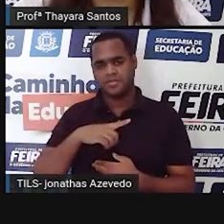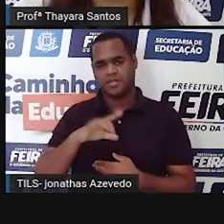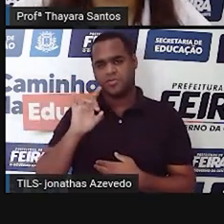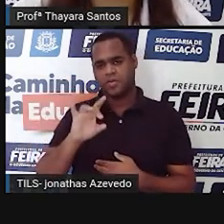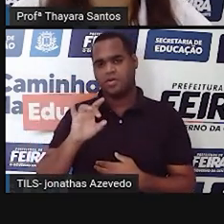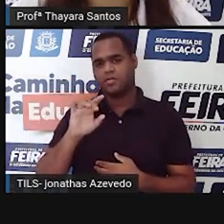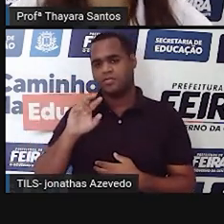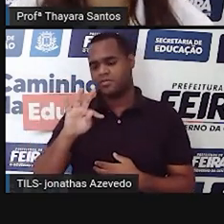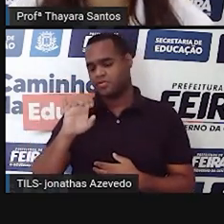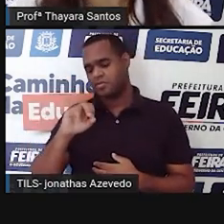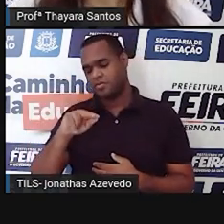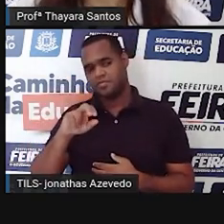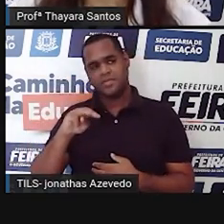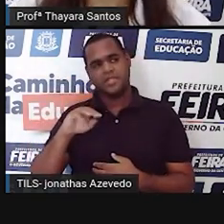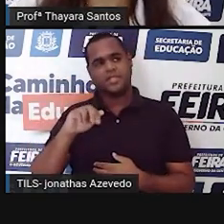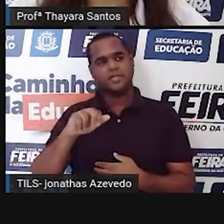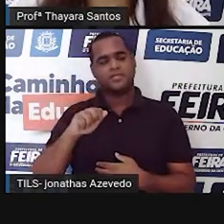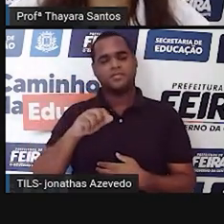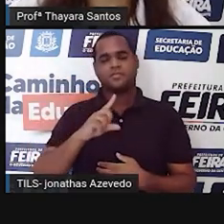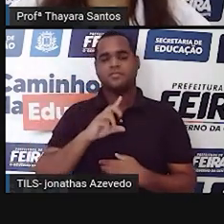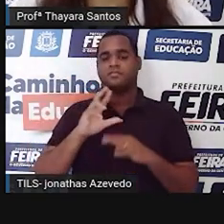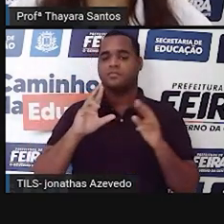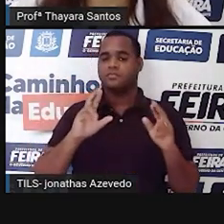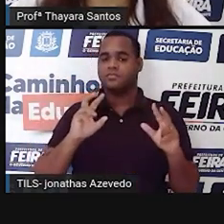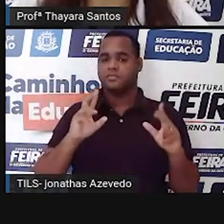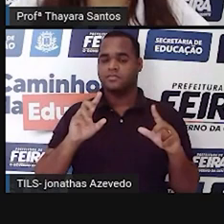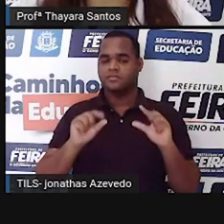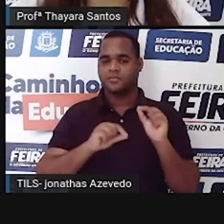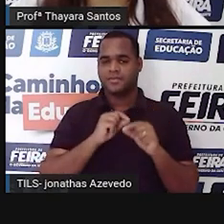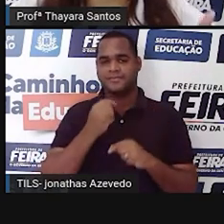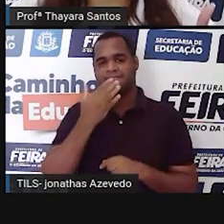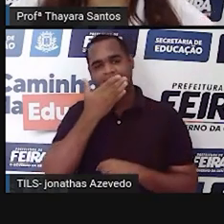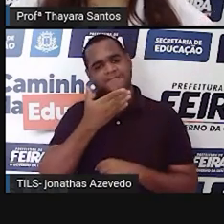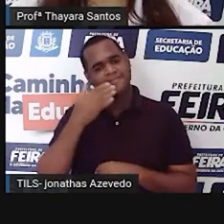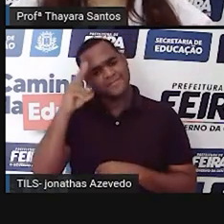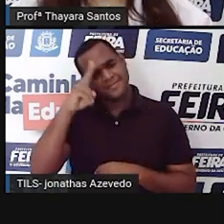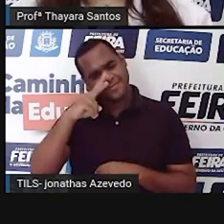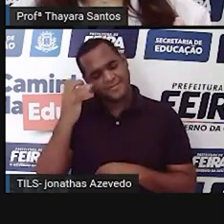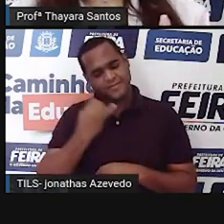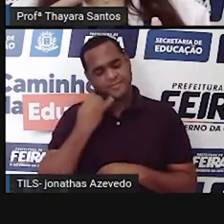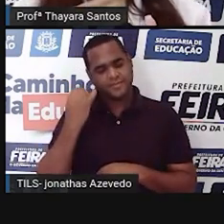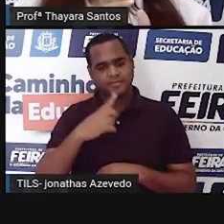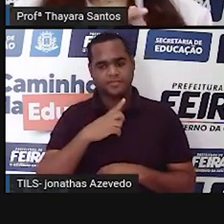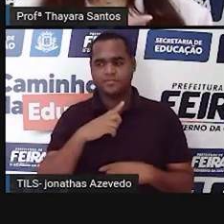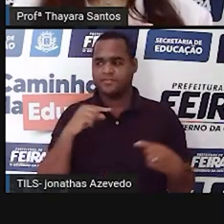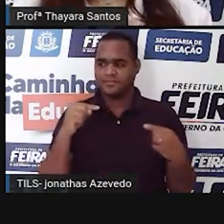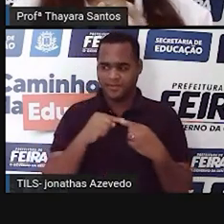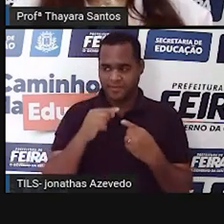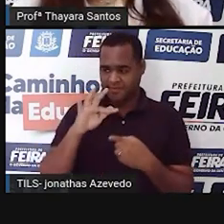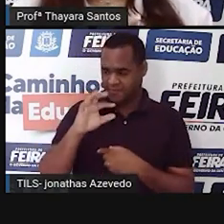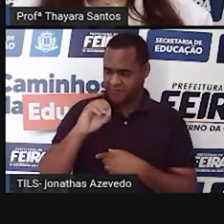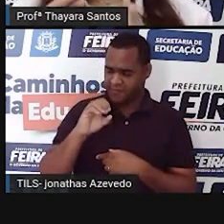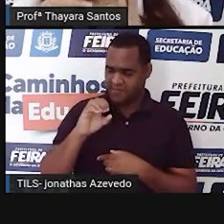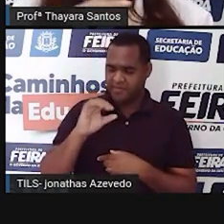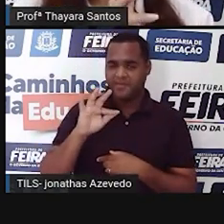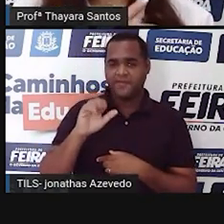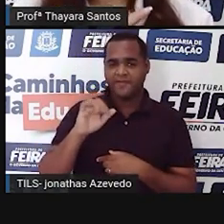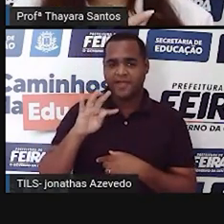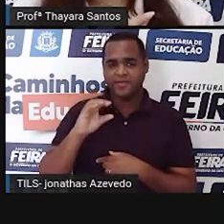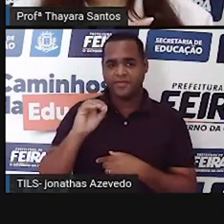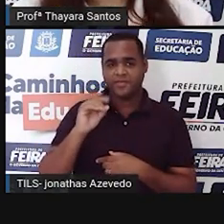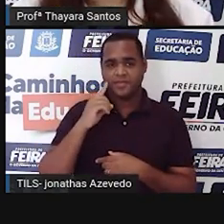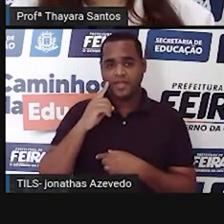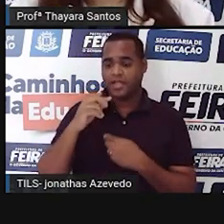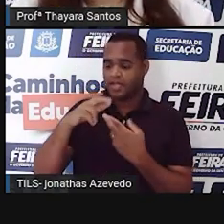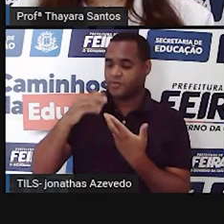a timina. E outra diferença é sobre o açúcar. Lembra que os nucleotídeos são formados por fosfato, açúcar e base